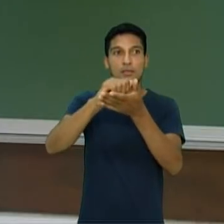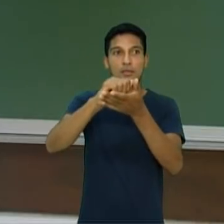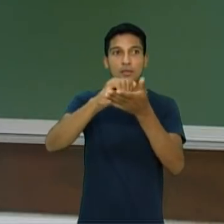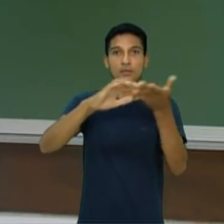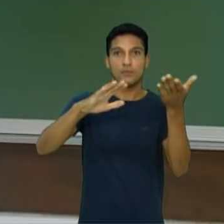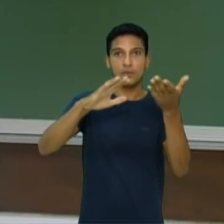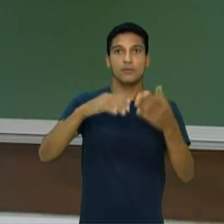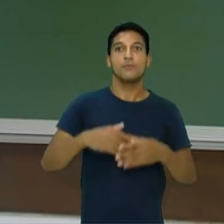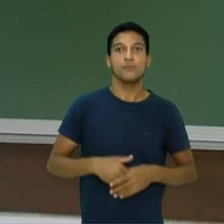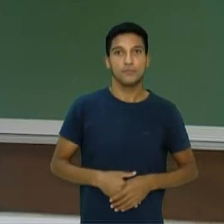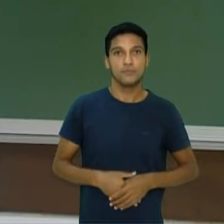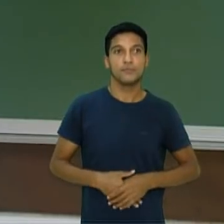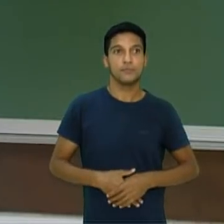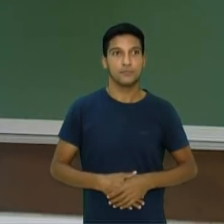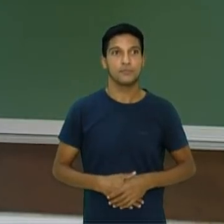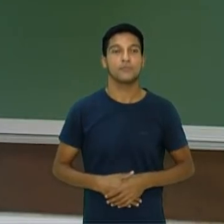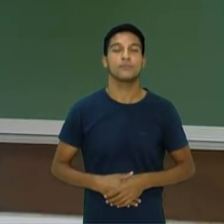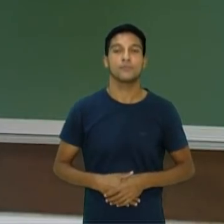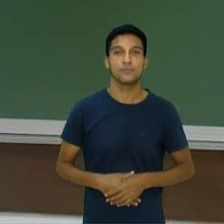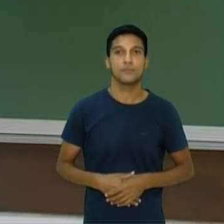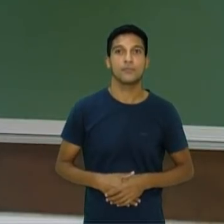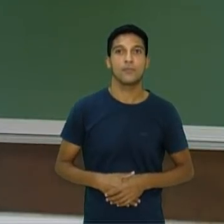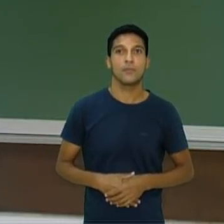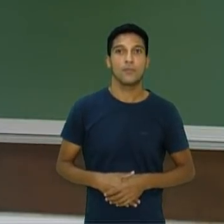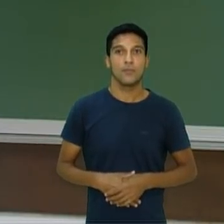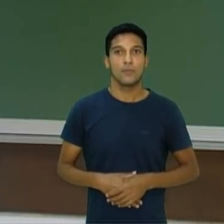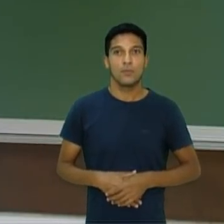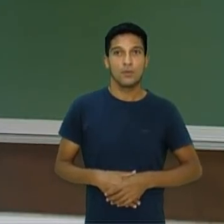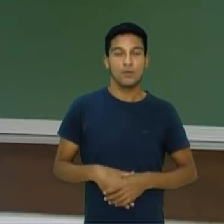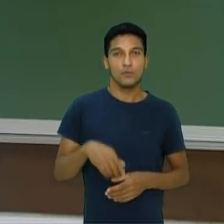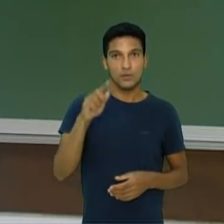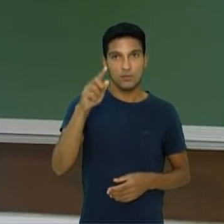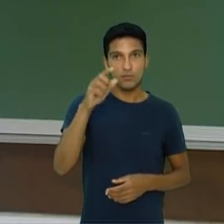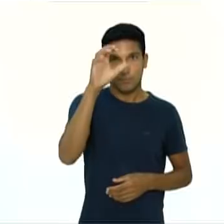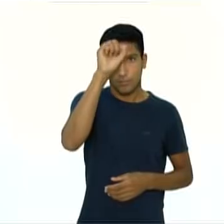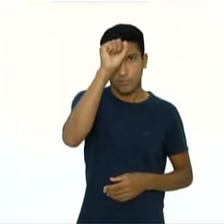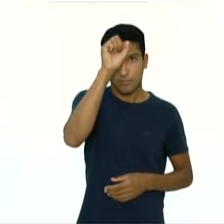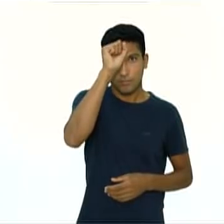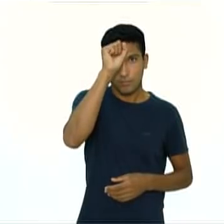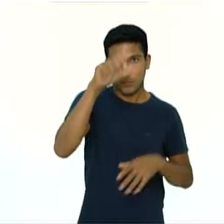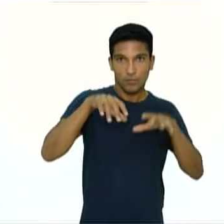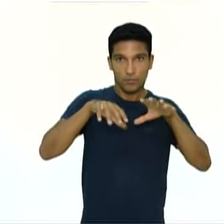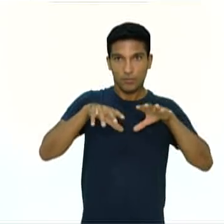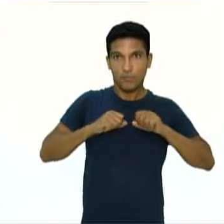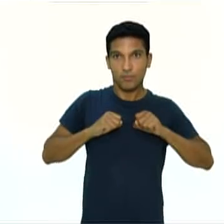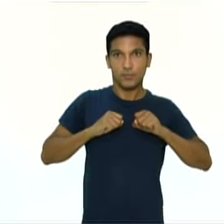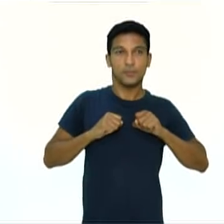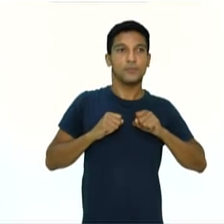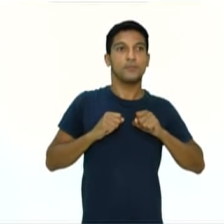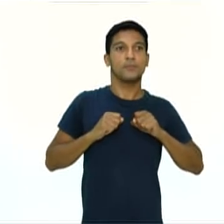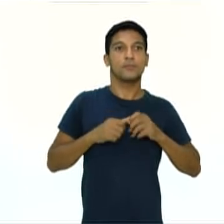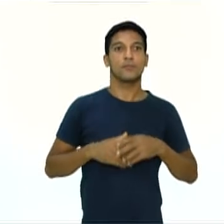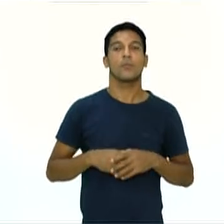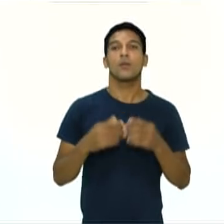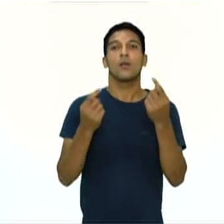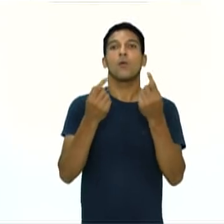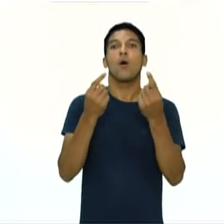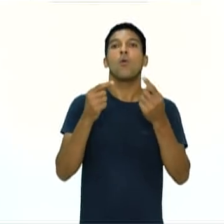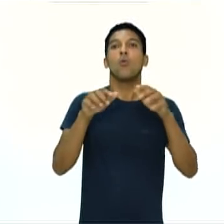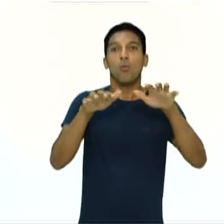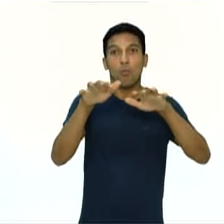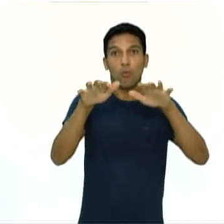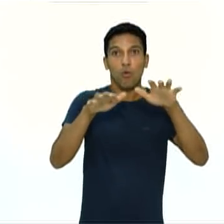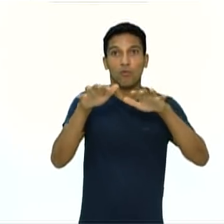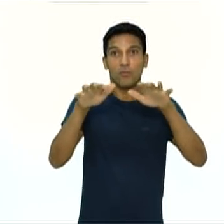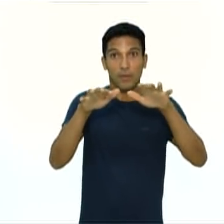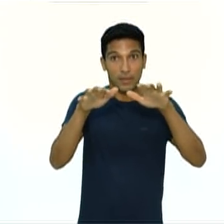Terceiro exercício nosso na aula de hoje, para a gente fixar um pouquinho isso que nós vimos. Qual dos movimentos não é